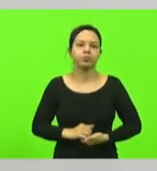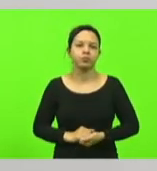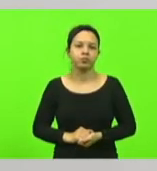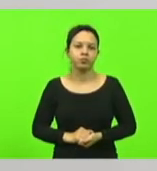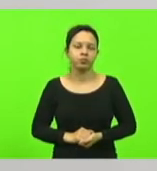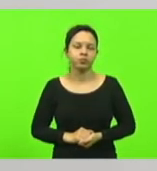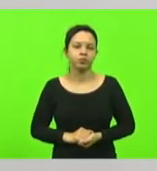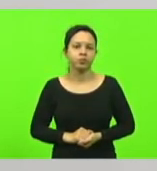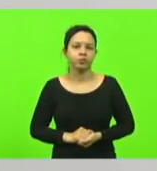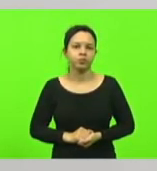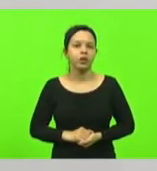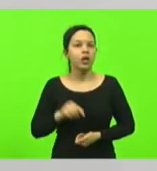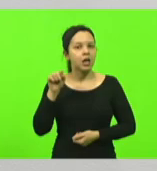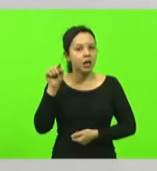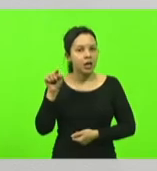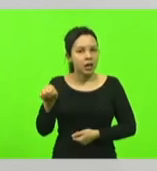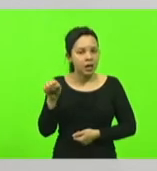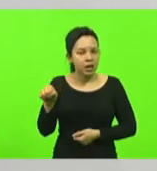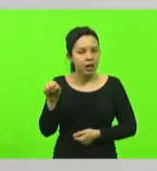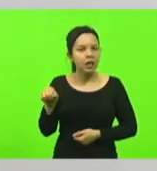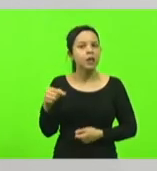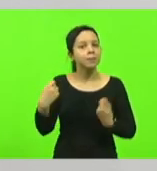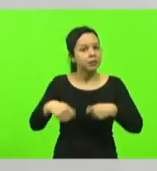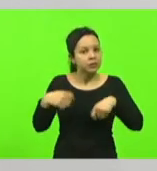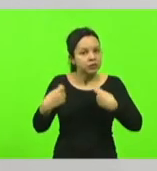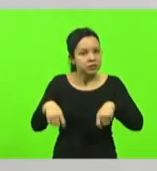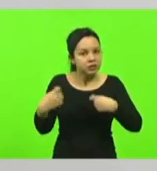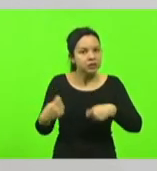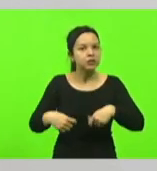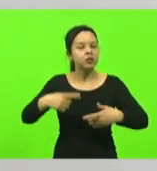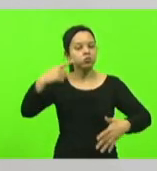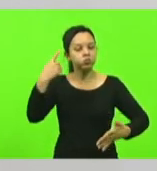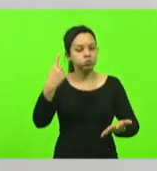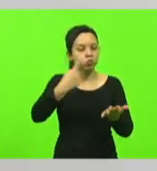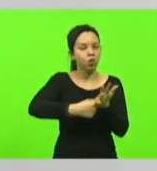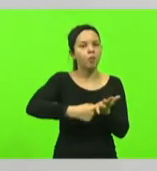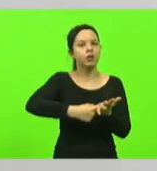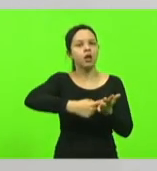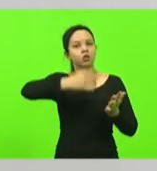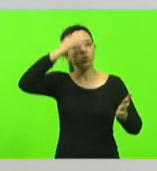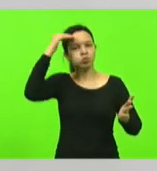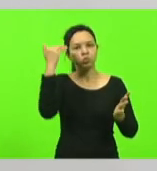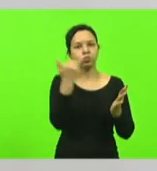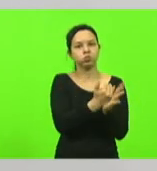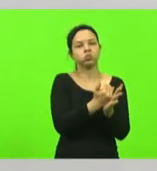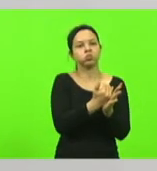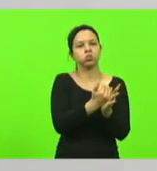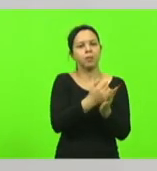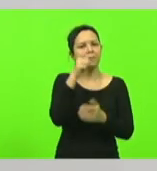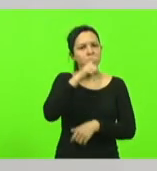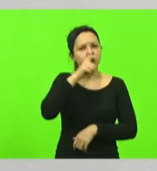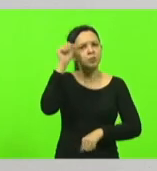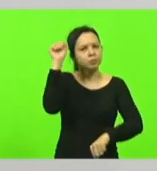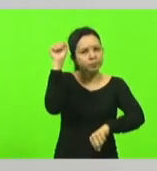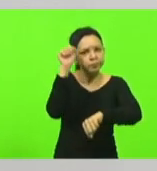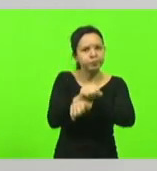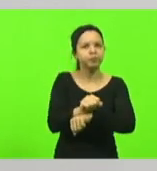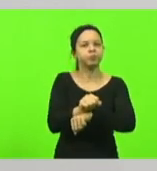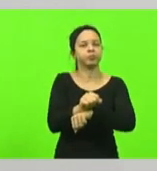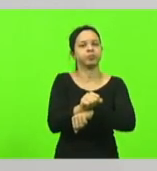deveria honrar o seu compromisso com as pessoas. Parar de mentir, primeiro passo.